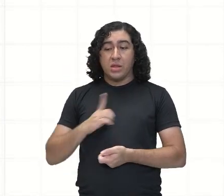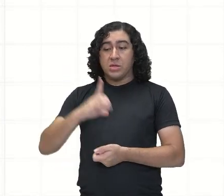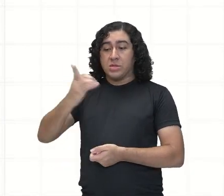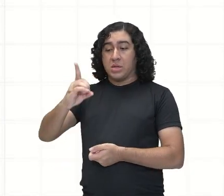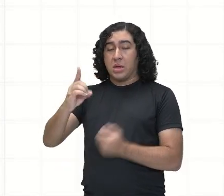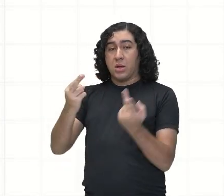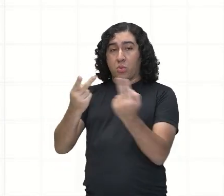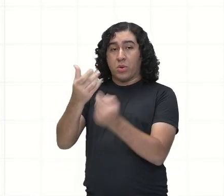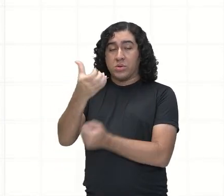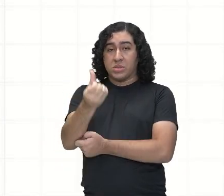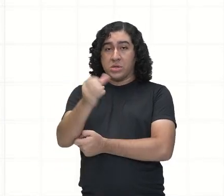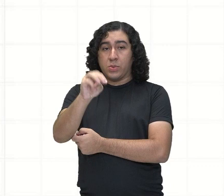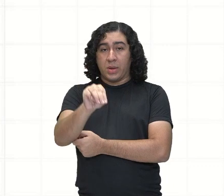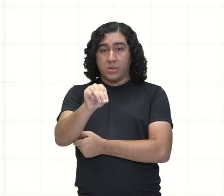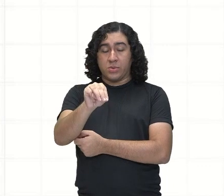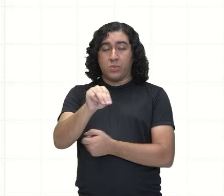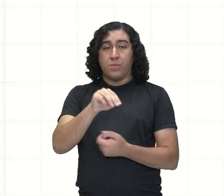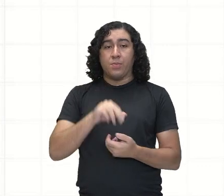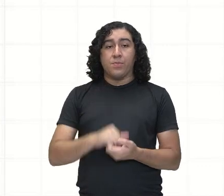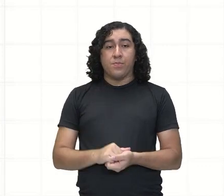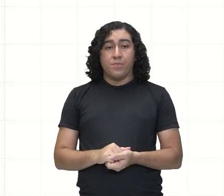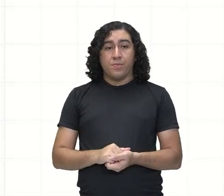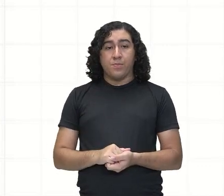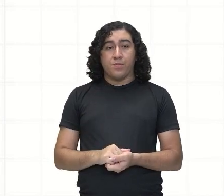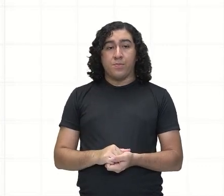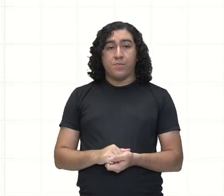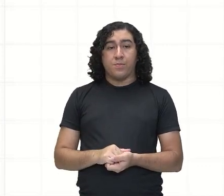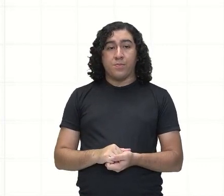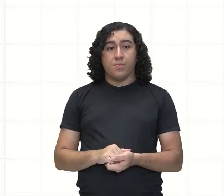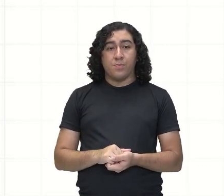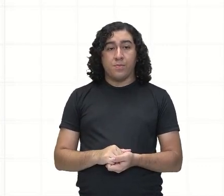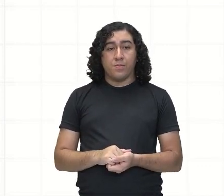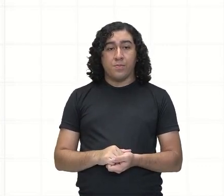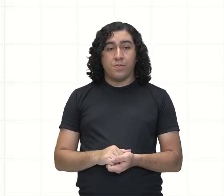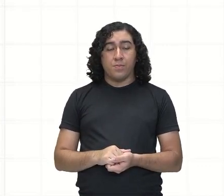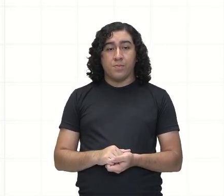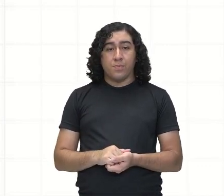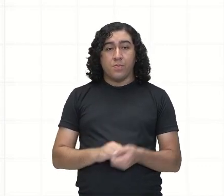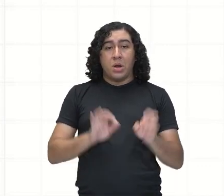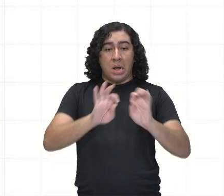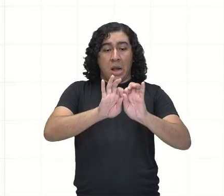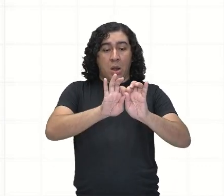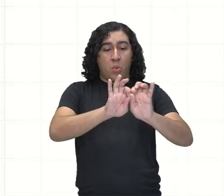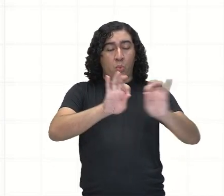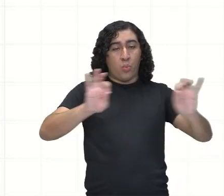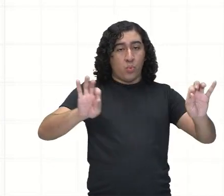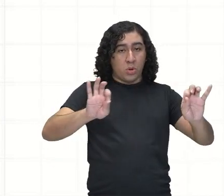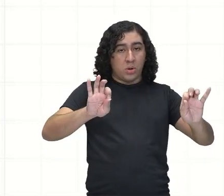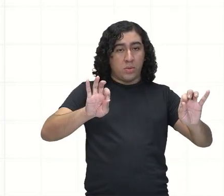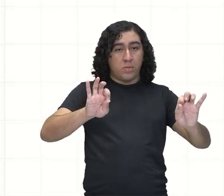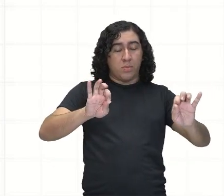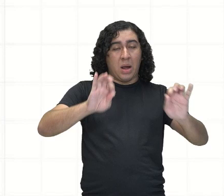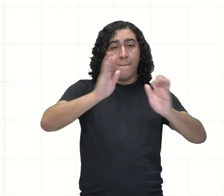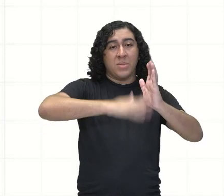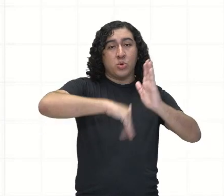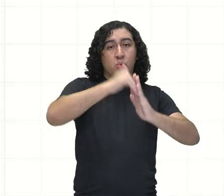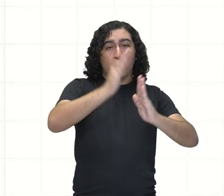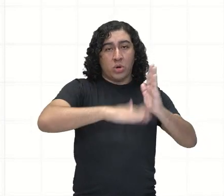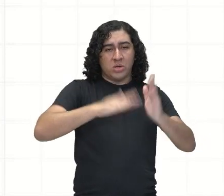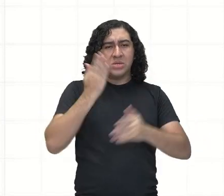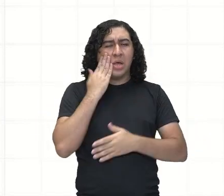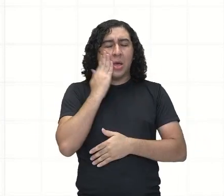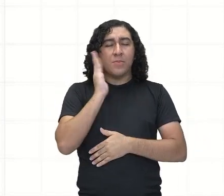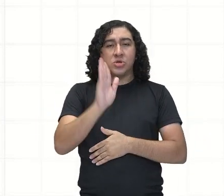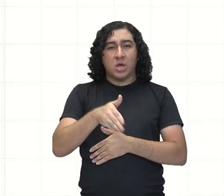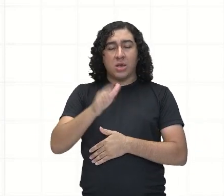6 metros. Né? 6 metros. Largura da faixa ser pintada. Nós já transformamos em